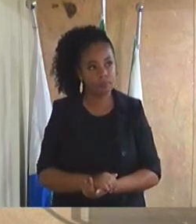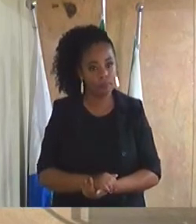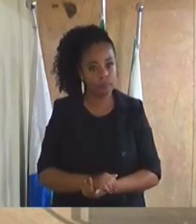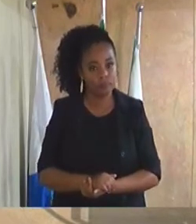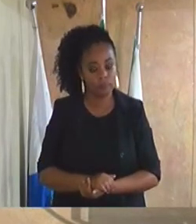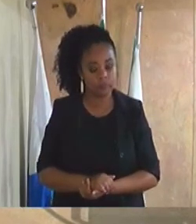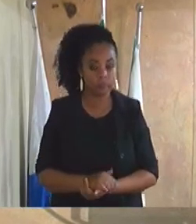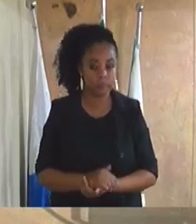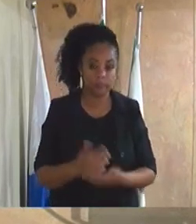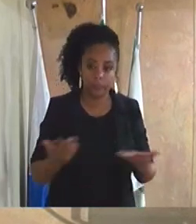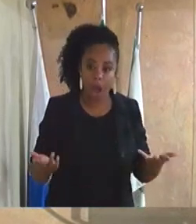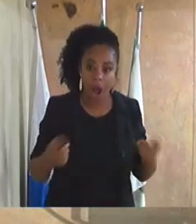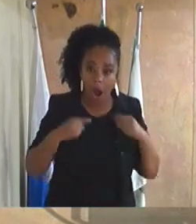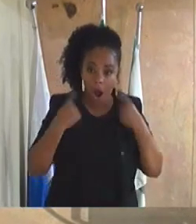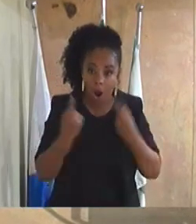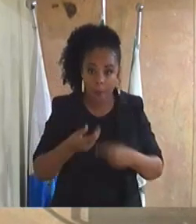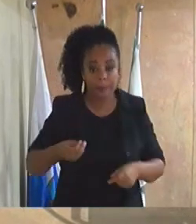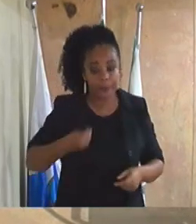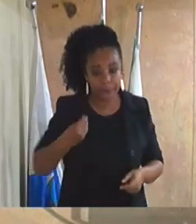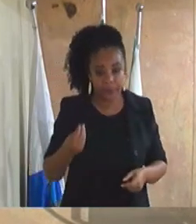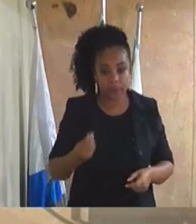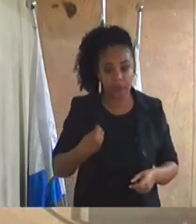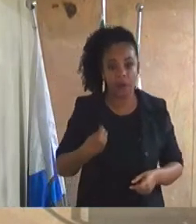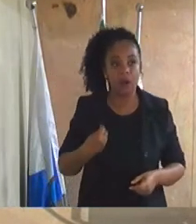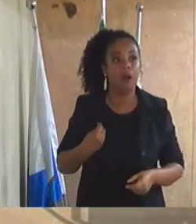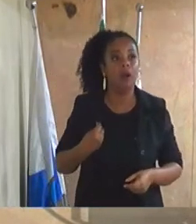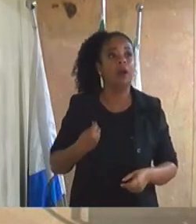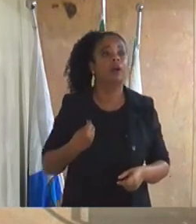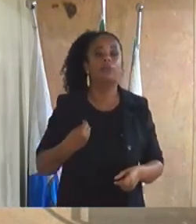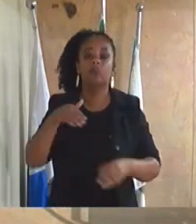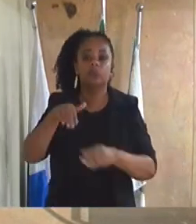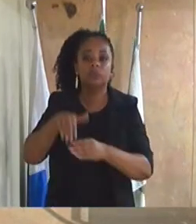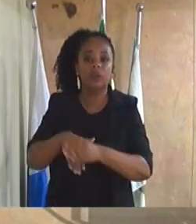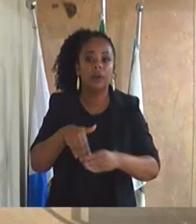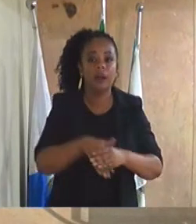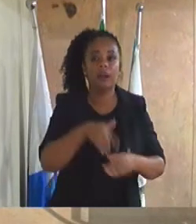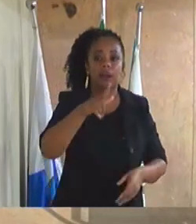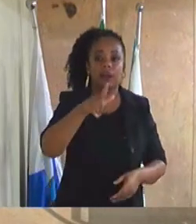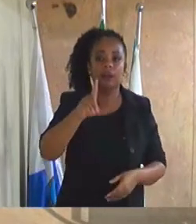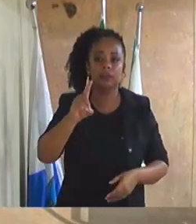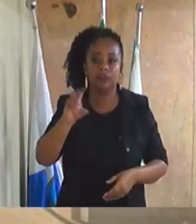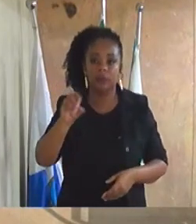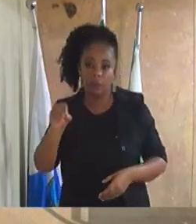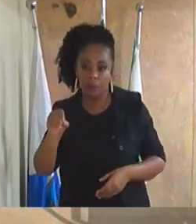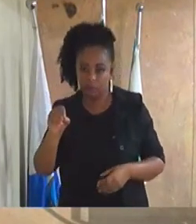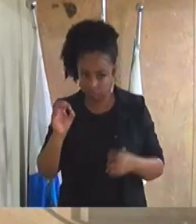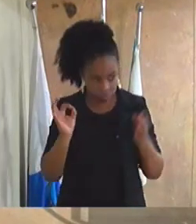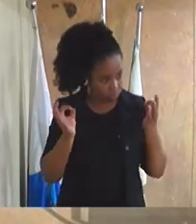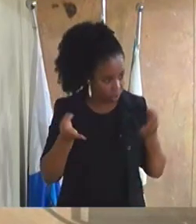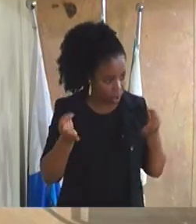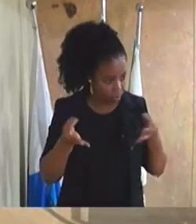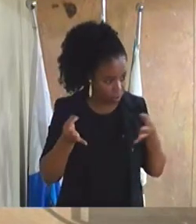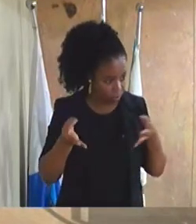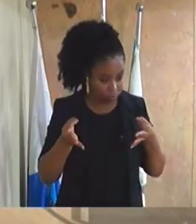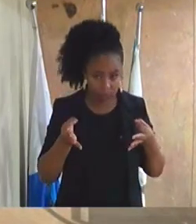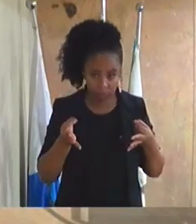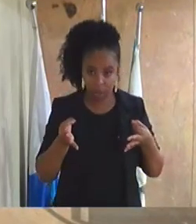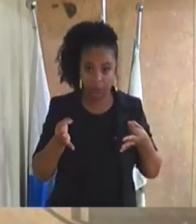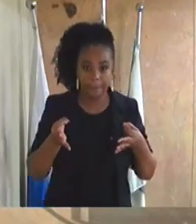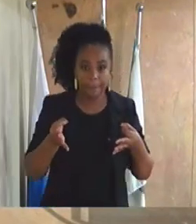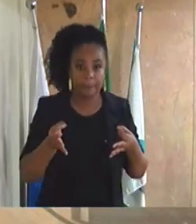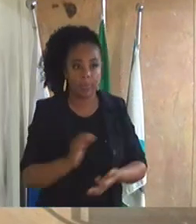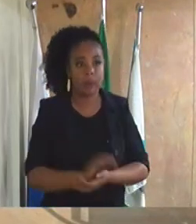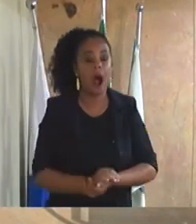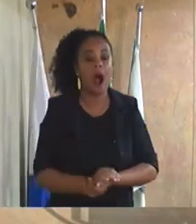essa sessão presencial nós votamos a LDO correto? correto senhores vereadores vereadoras